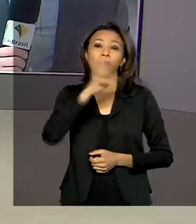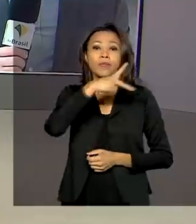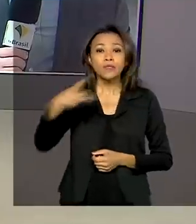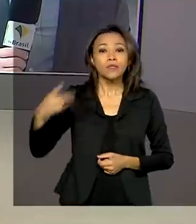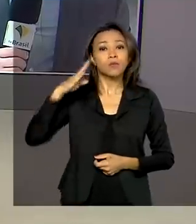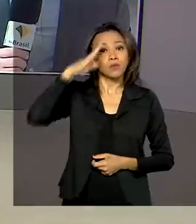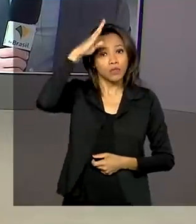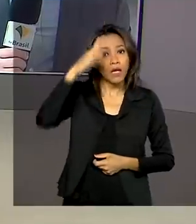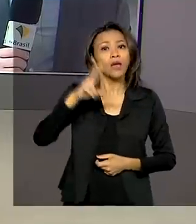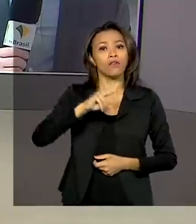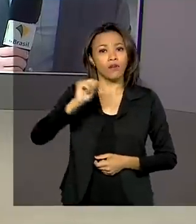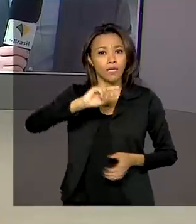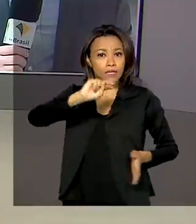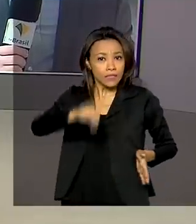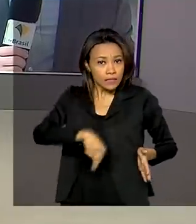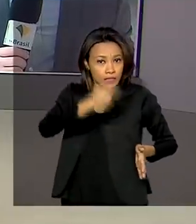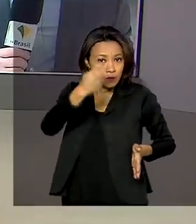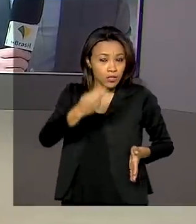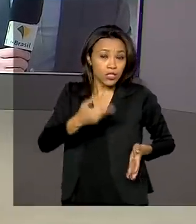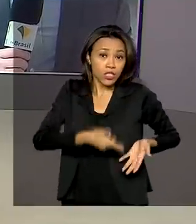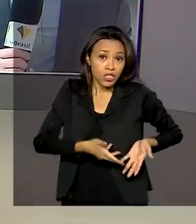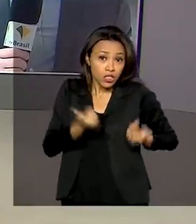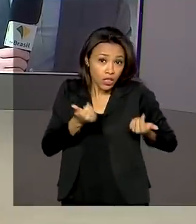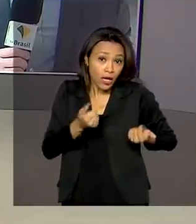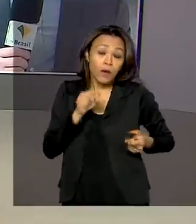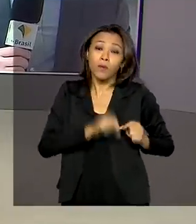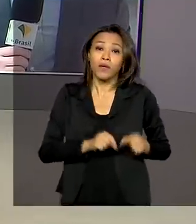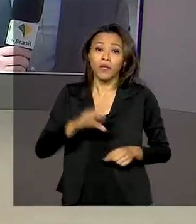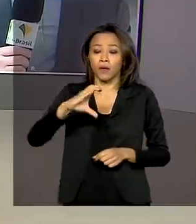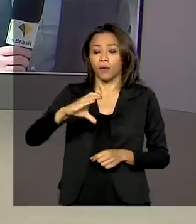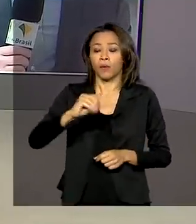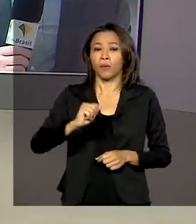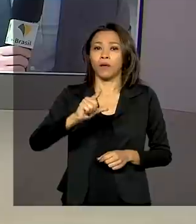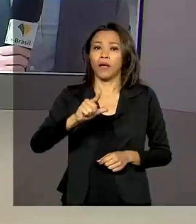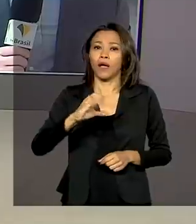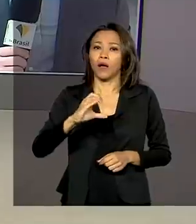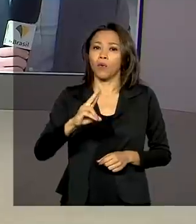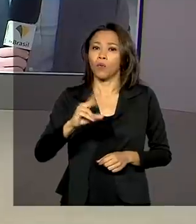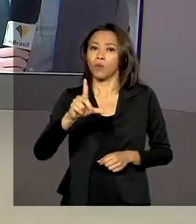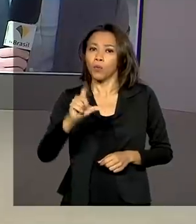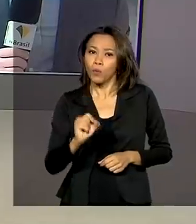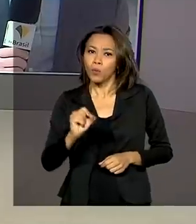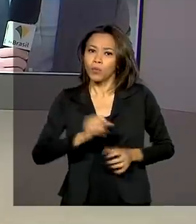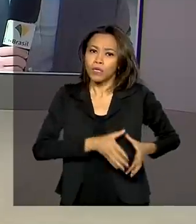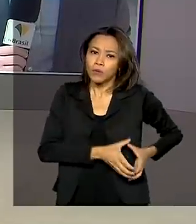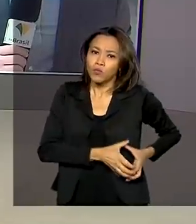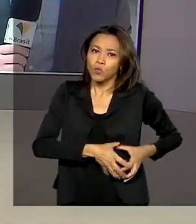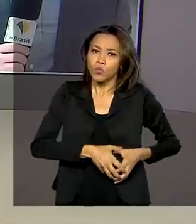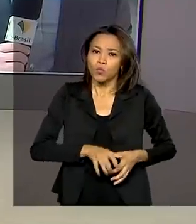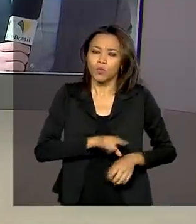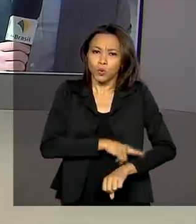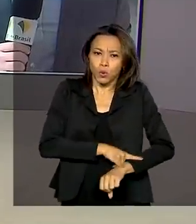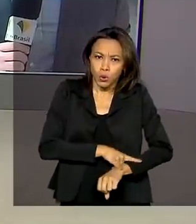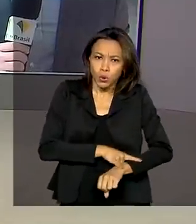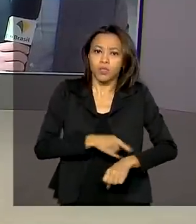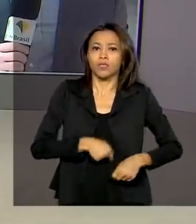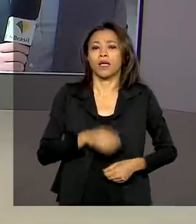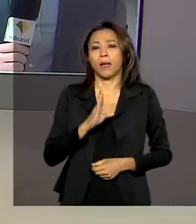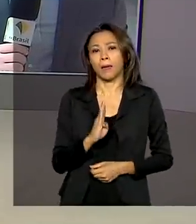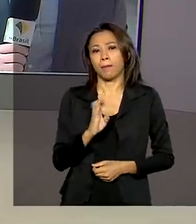vai passar por uma cirurgia para retirada de um cálculo na bexiga. Dimas Solde traz ao vivo os detalhes para a gente. Bom dia, Dimas.